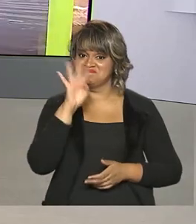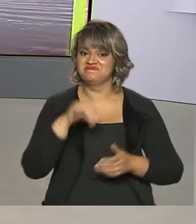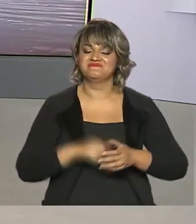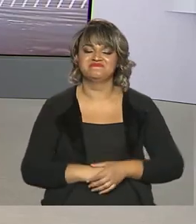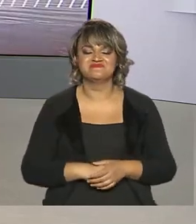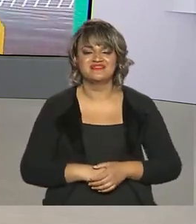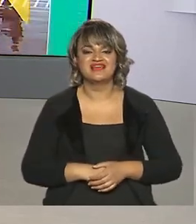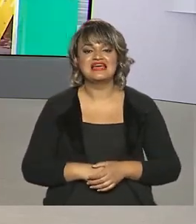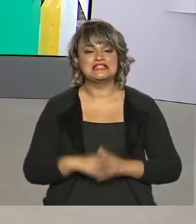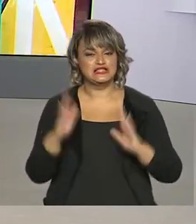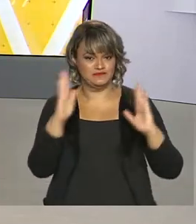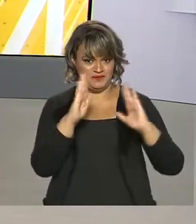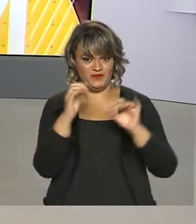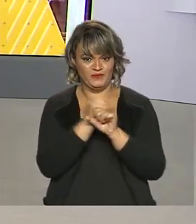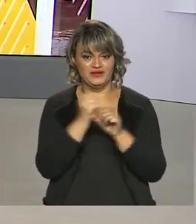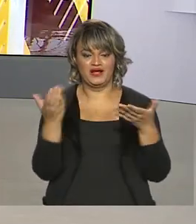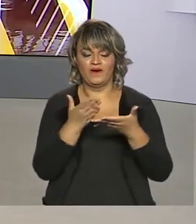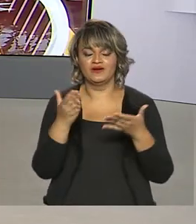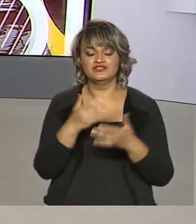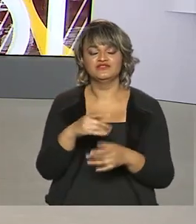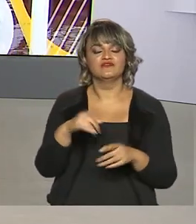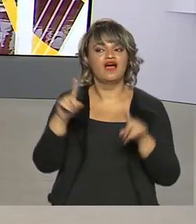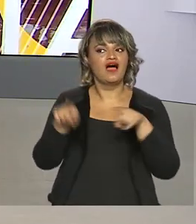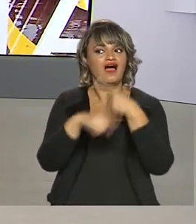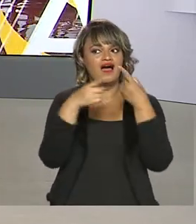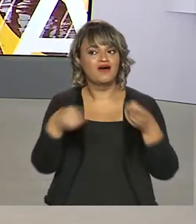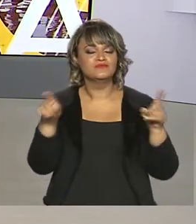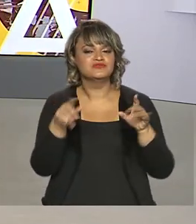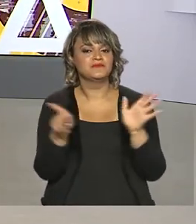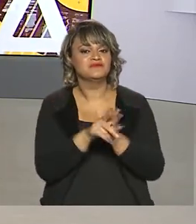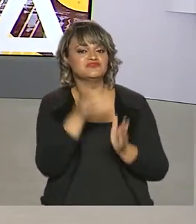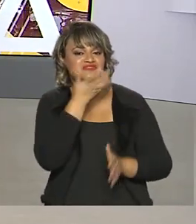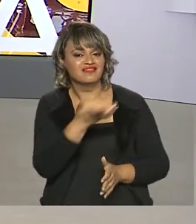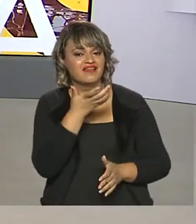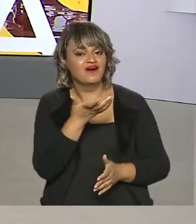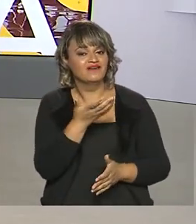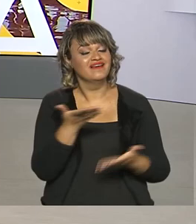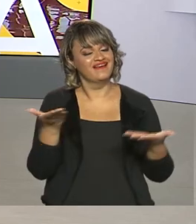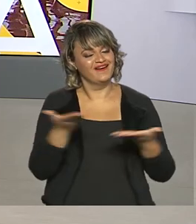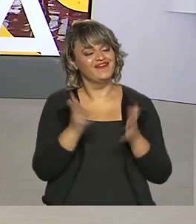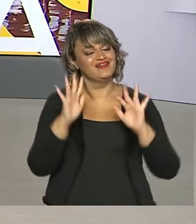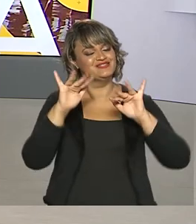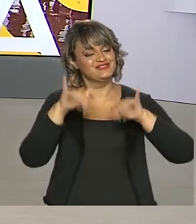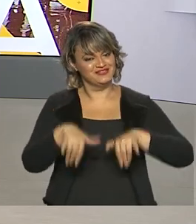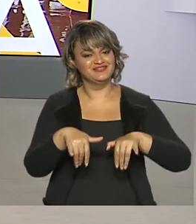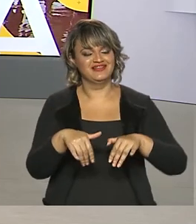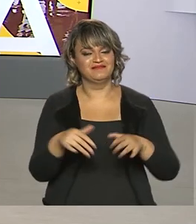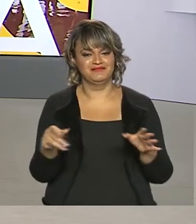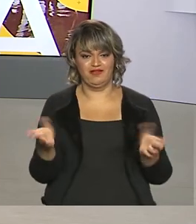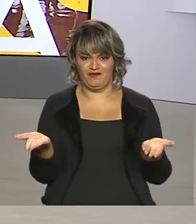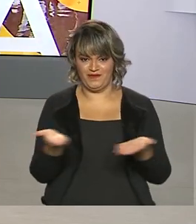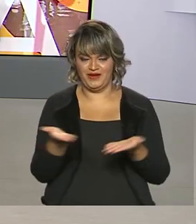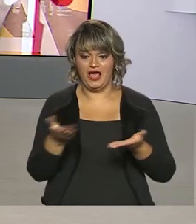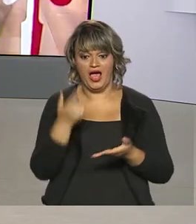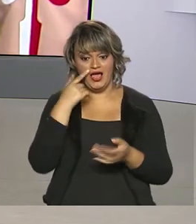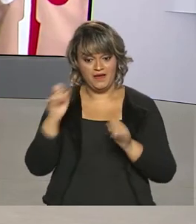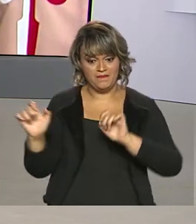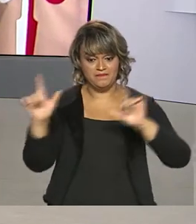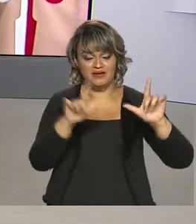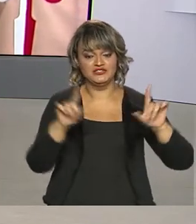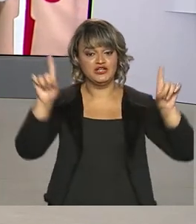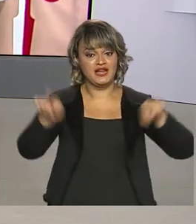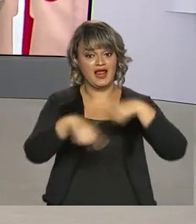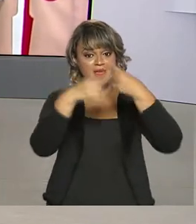E olha, nessa época do ano a gente ouve muito as músicas natalinas e é nesse clima que a gente encerra o Brasil em dia. Com imagens da